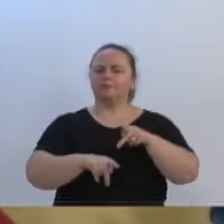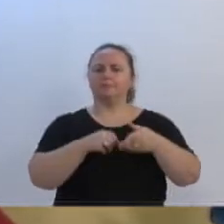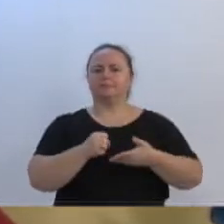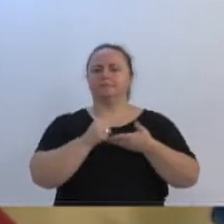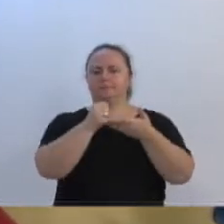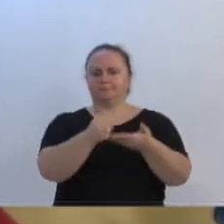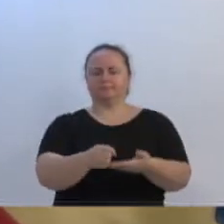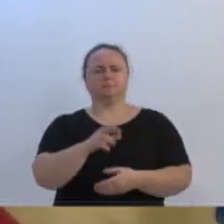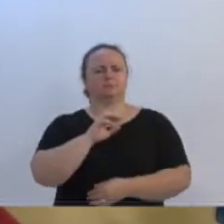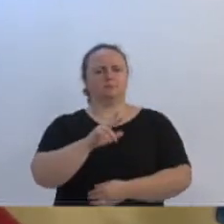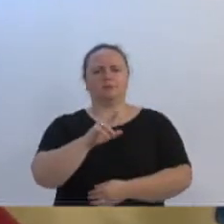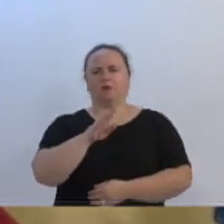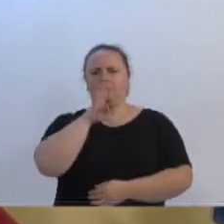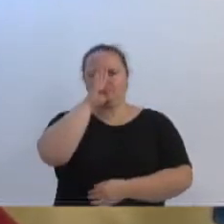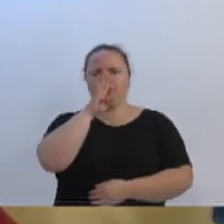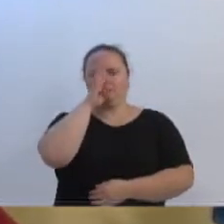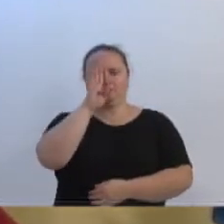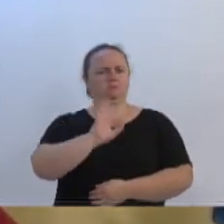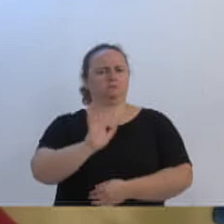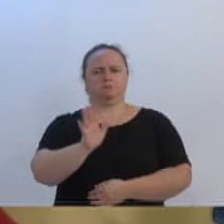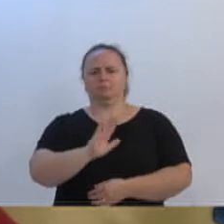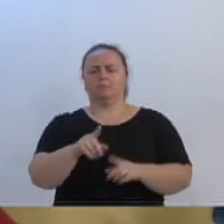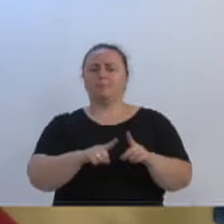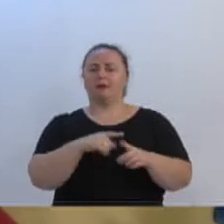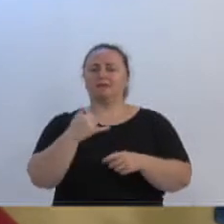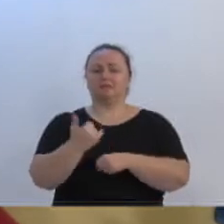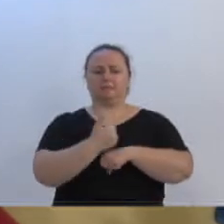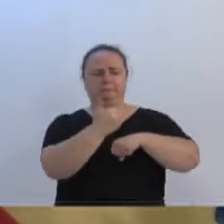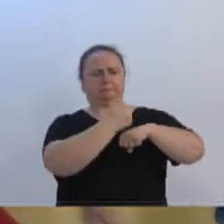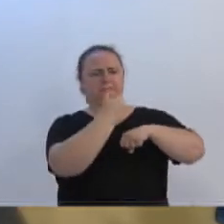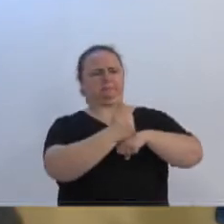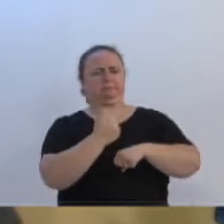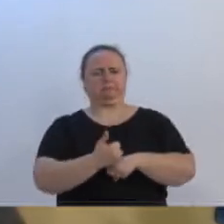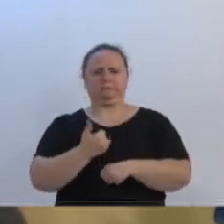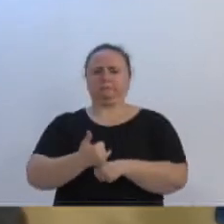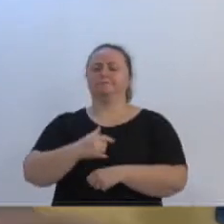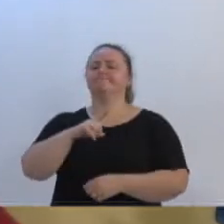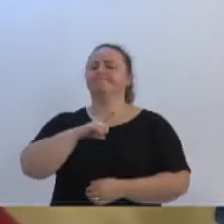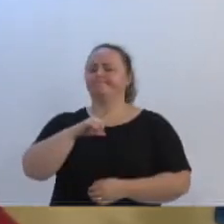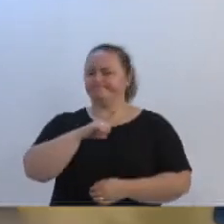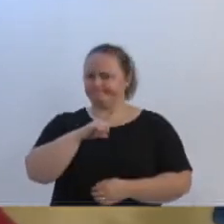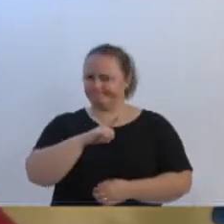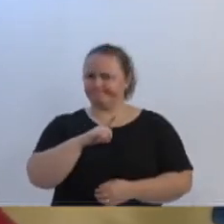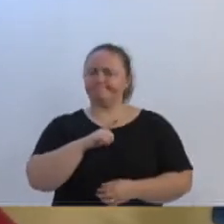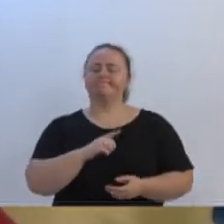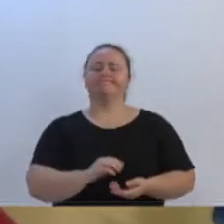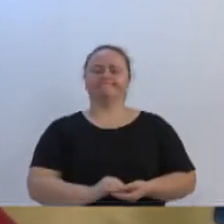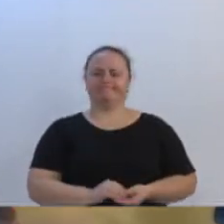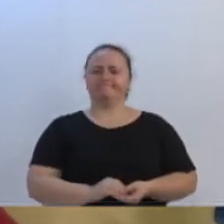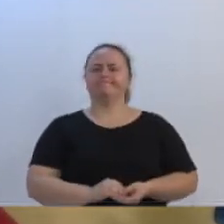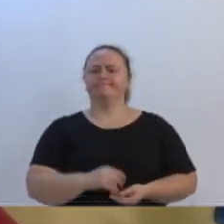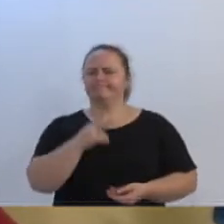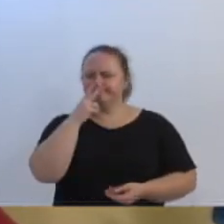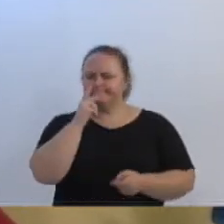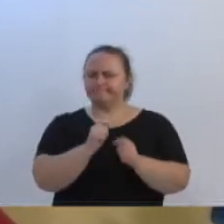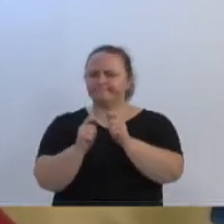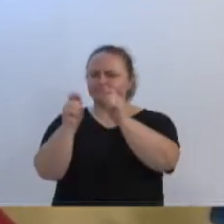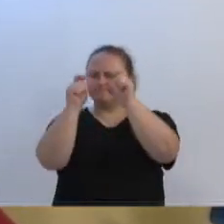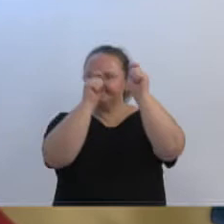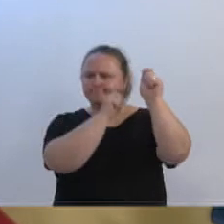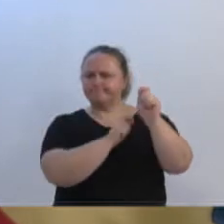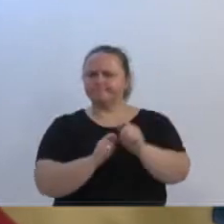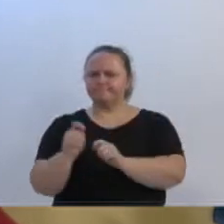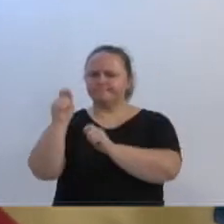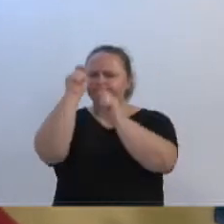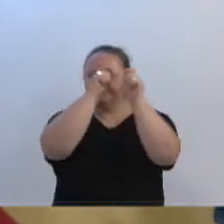Não estou criticando os policiais. Estou falando da enganação, sim, que eles estão fazendo com o povo de Santa Catarina. Só os